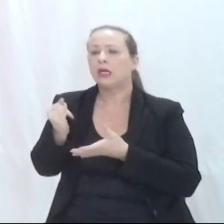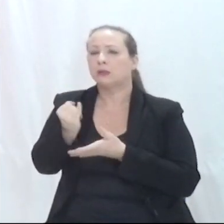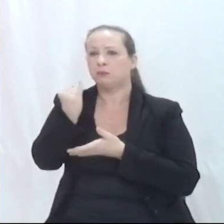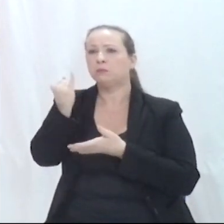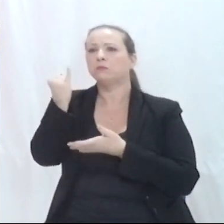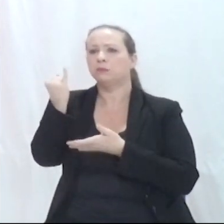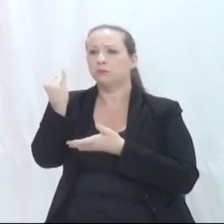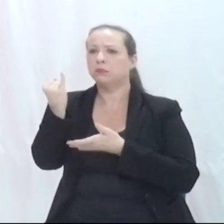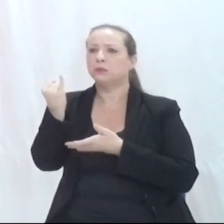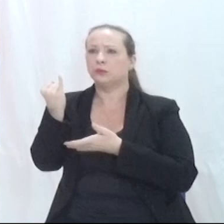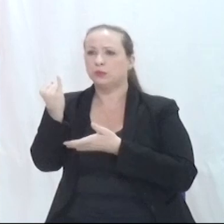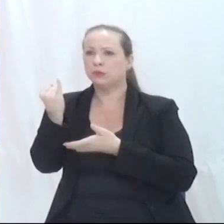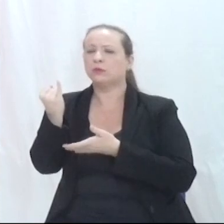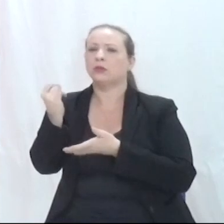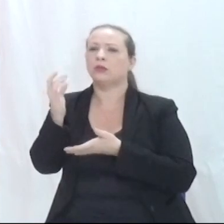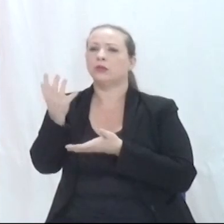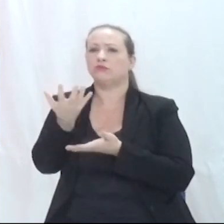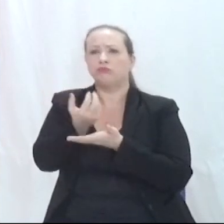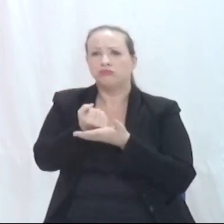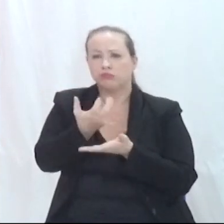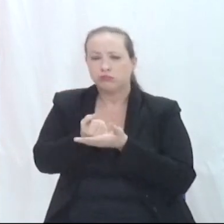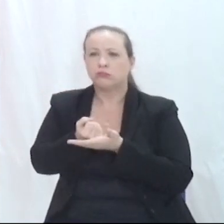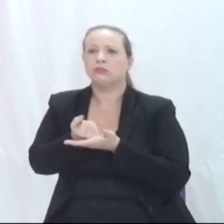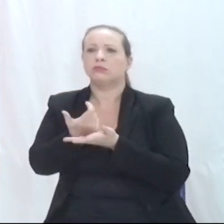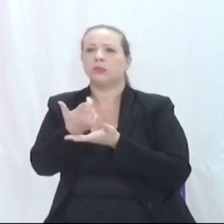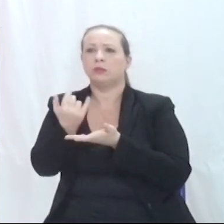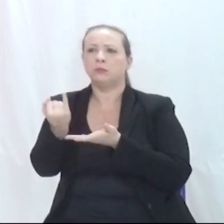registro ser agravado.